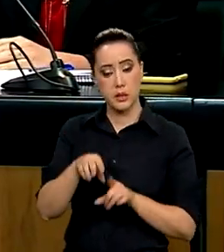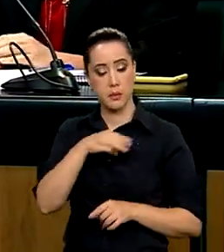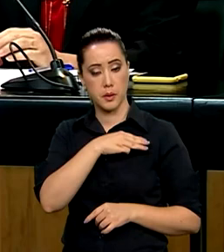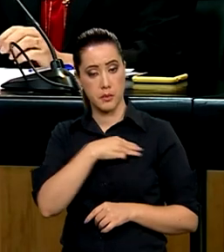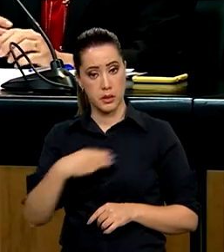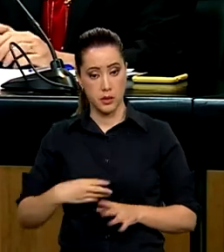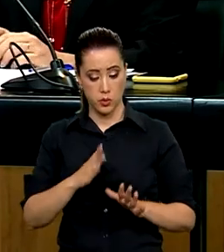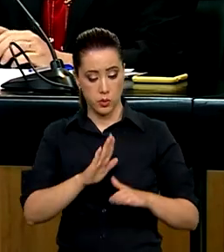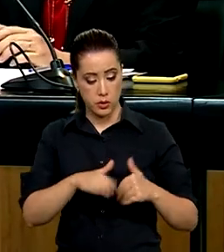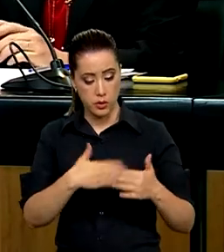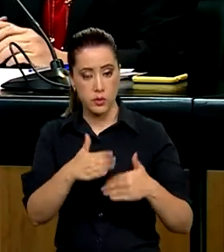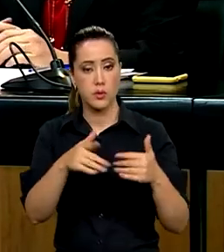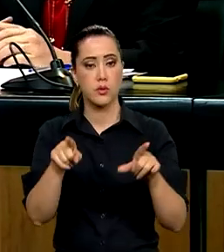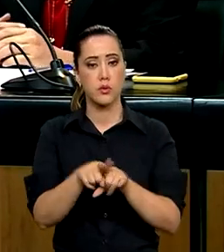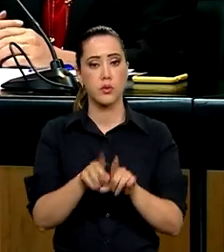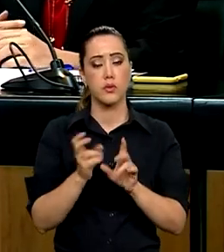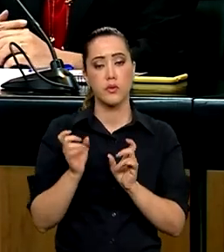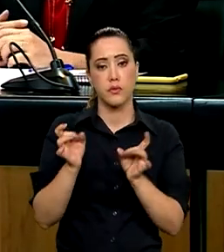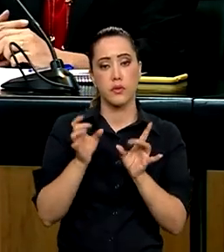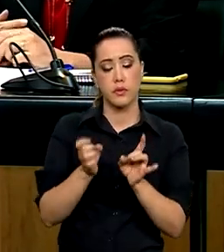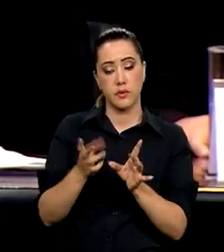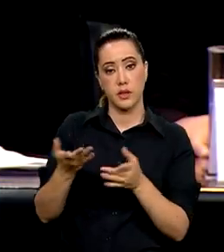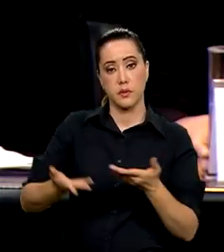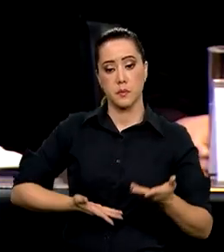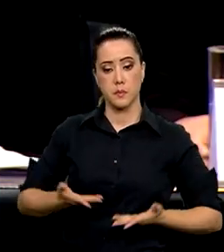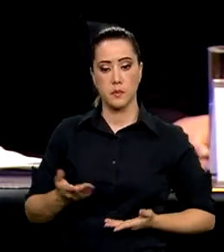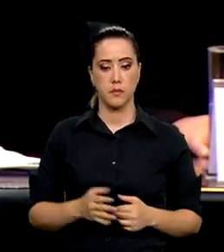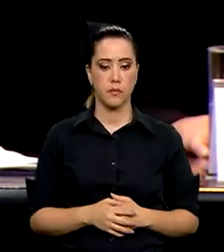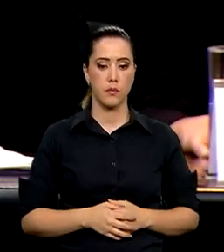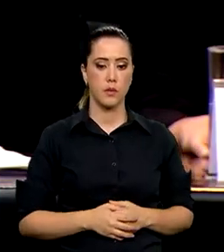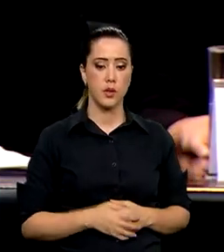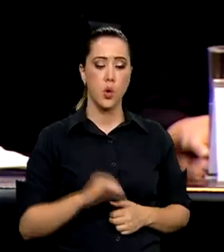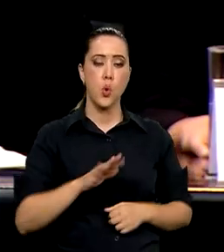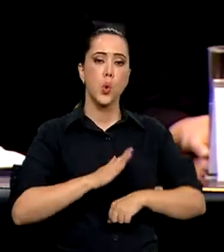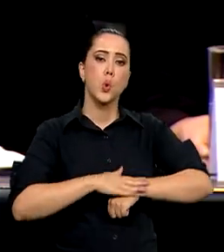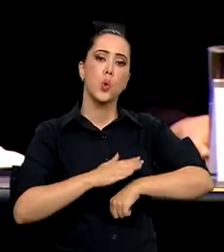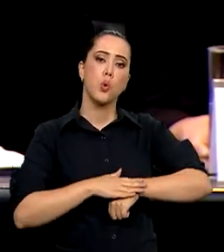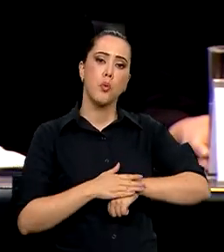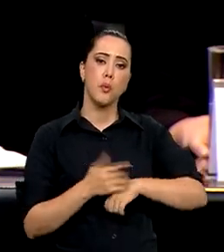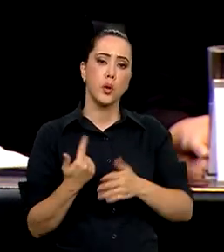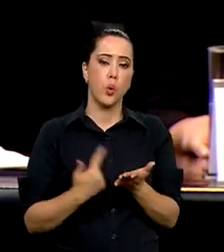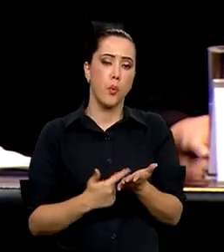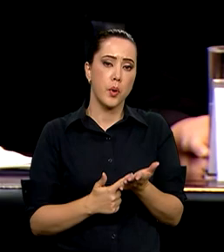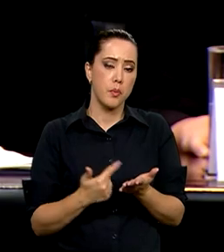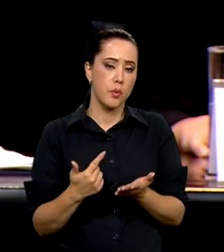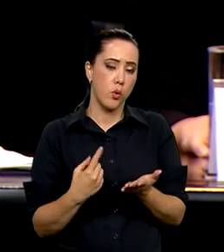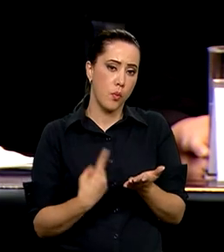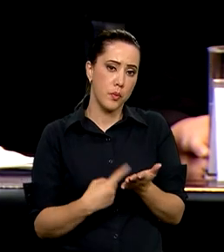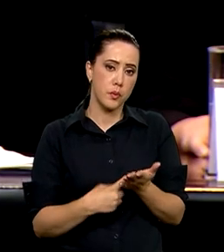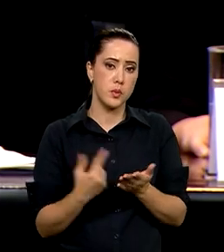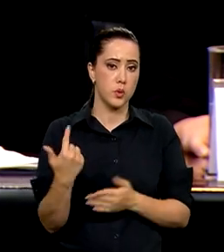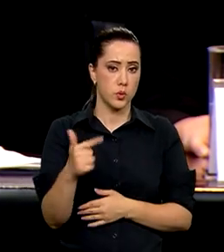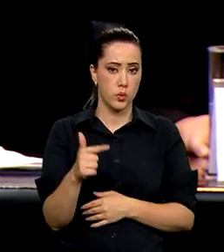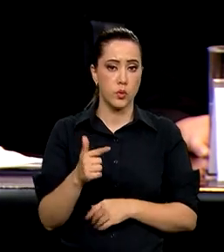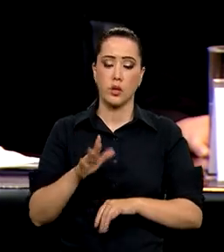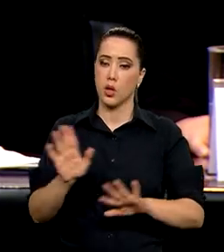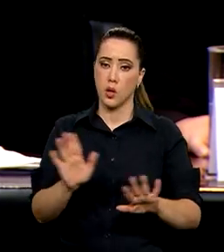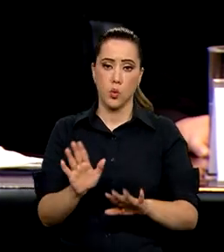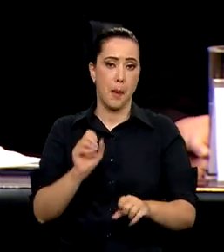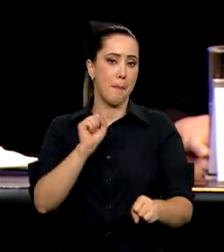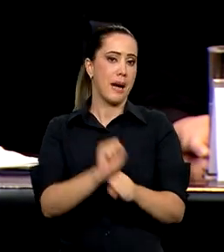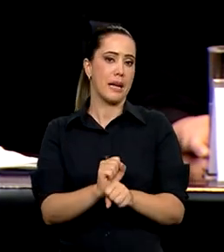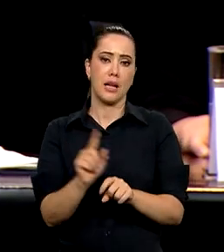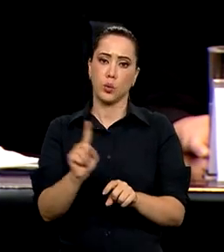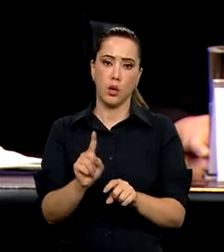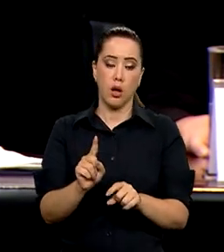desenvolvimento, indústria, comércio e serviços. Quando você não faz um acordo, não é que você ficou parado, você